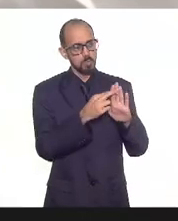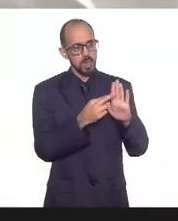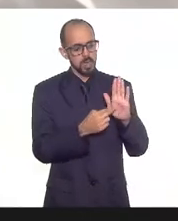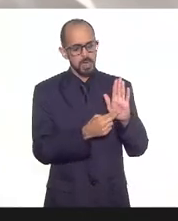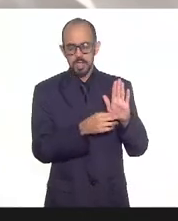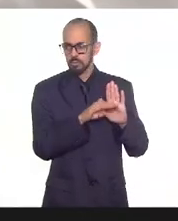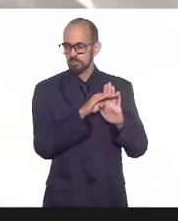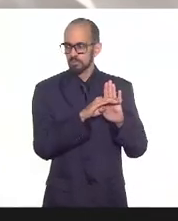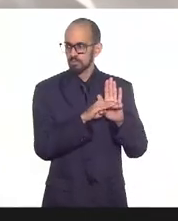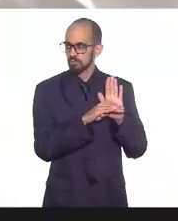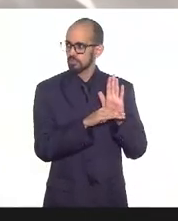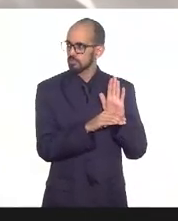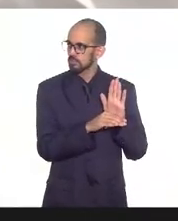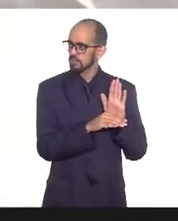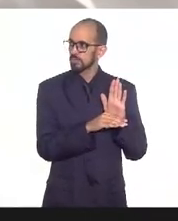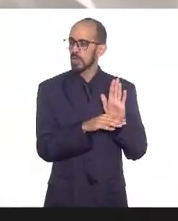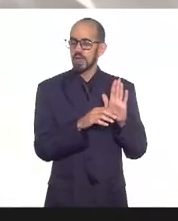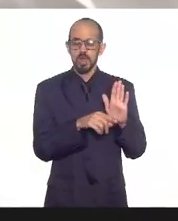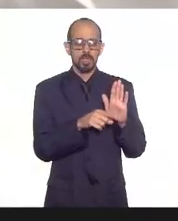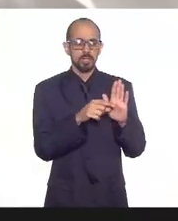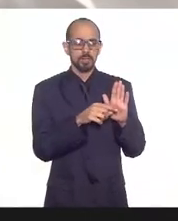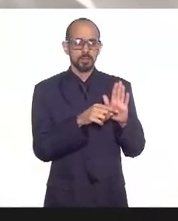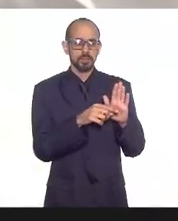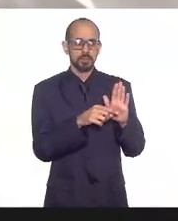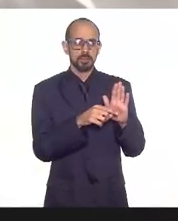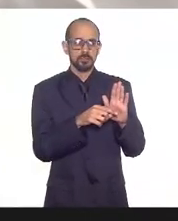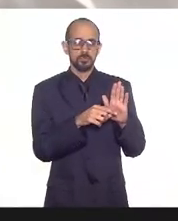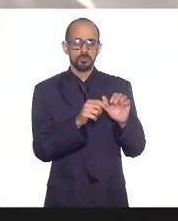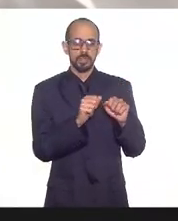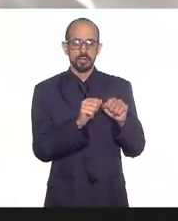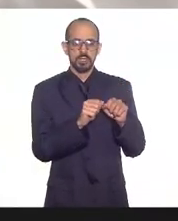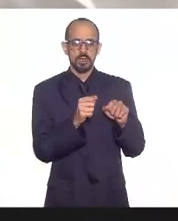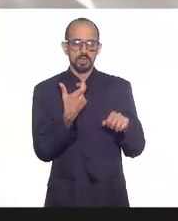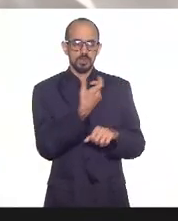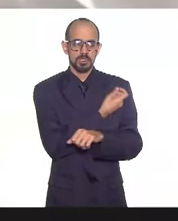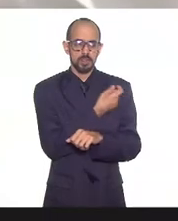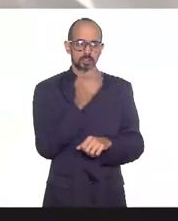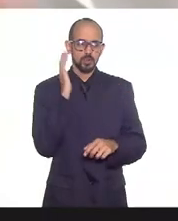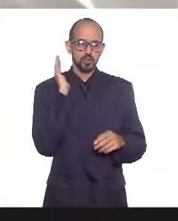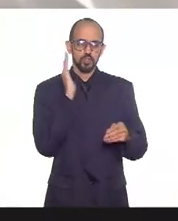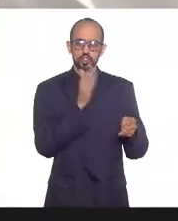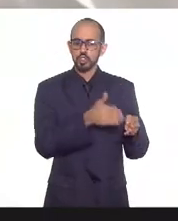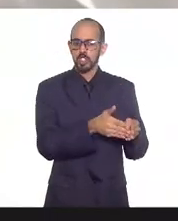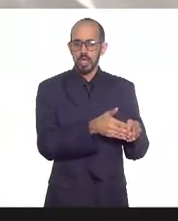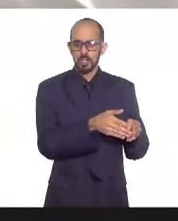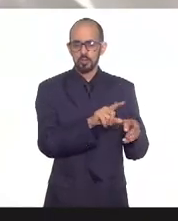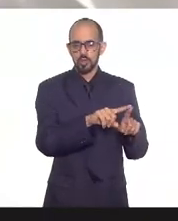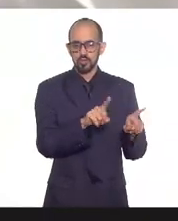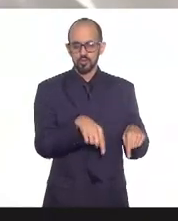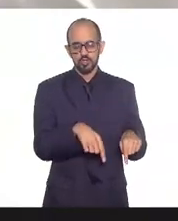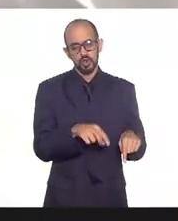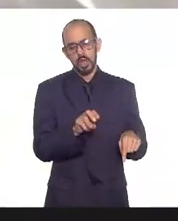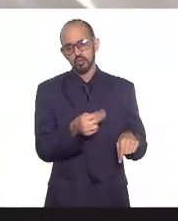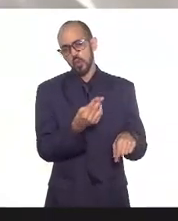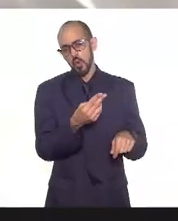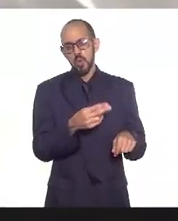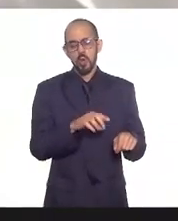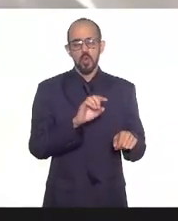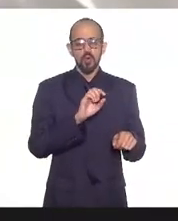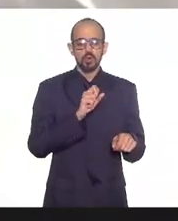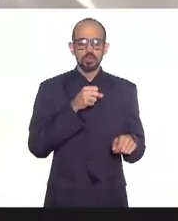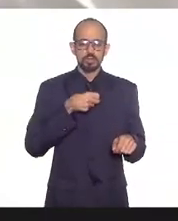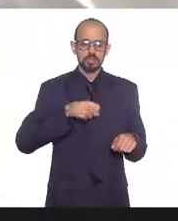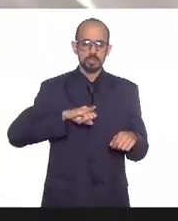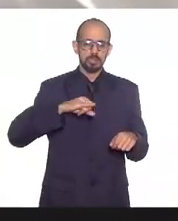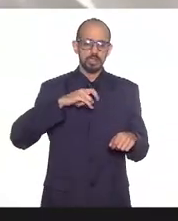sendo essa vacinação sendo feita diretamente no momento, diretamente aos trabalhadores ou se eles fazem parte